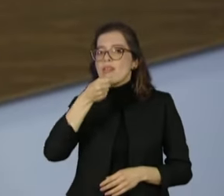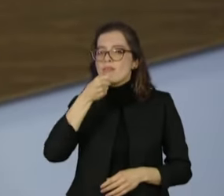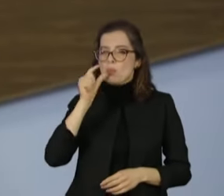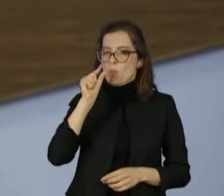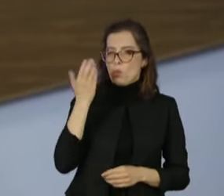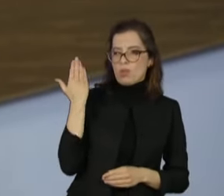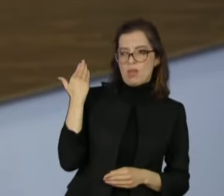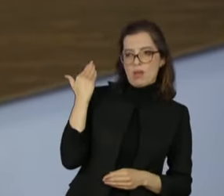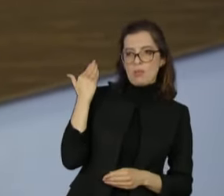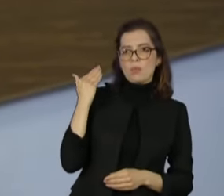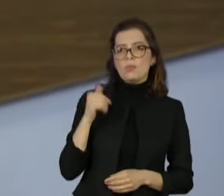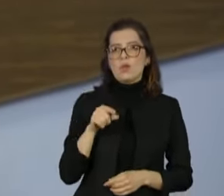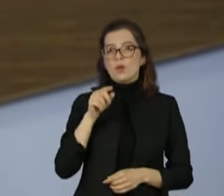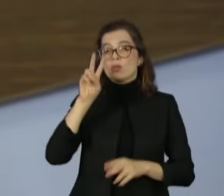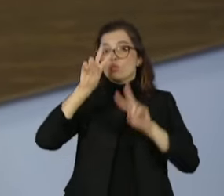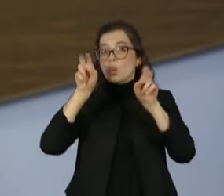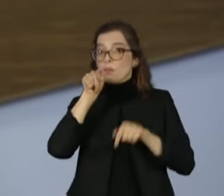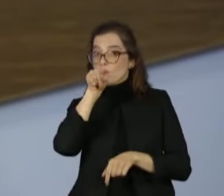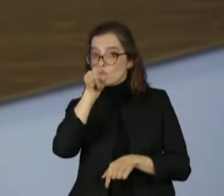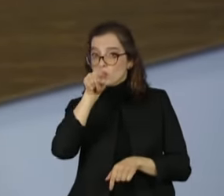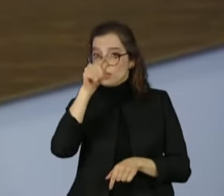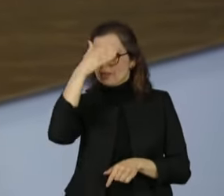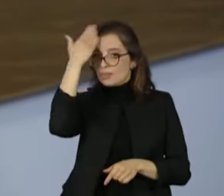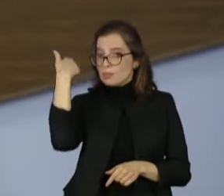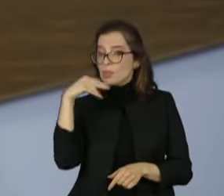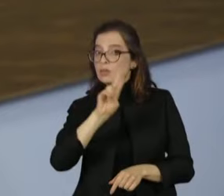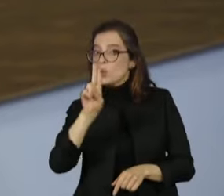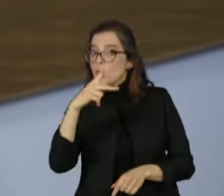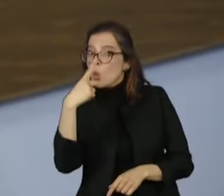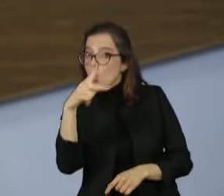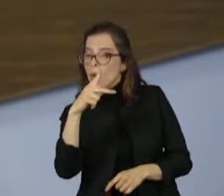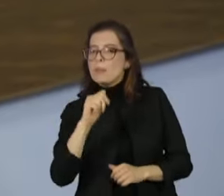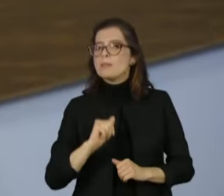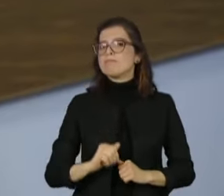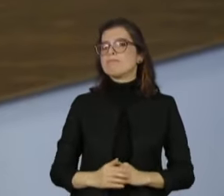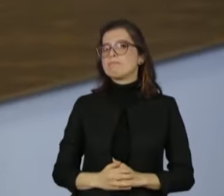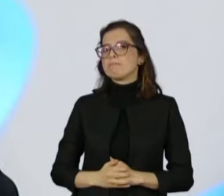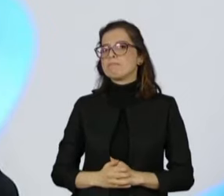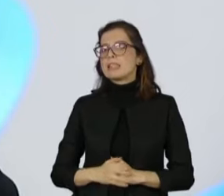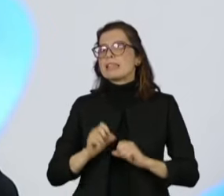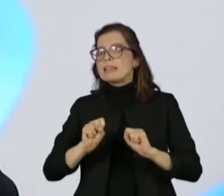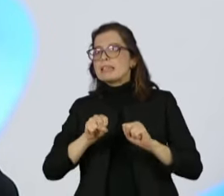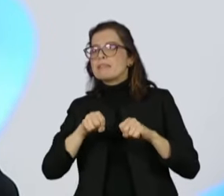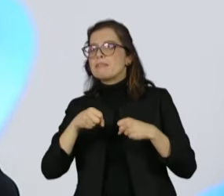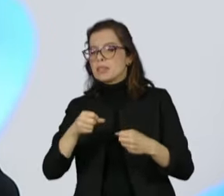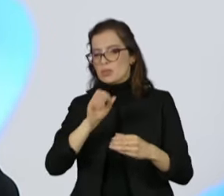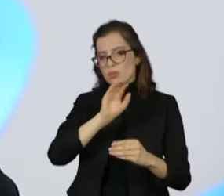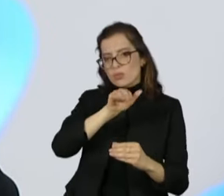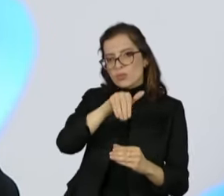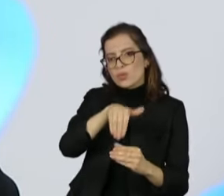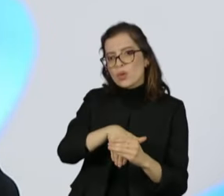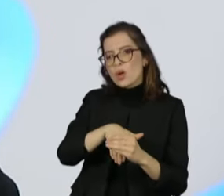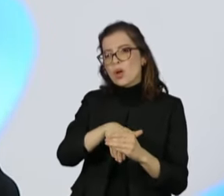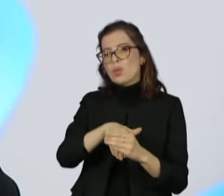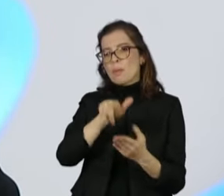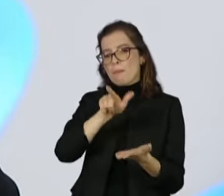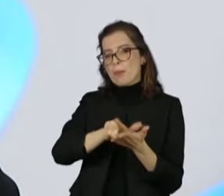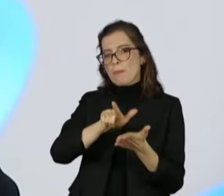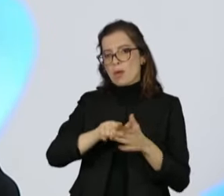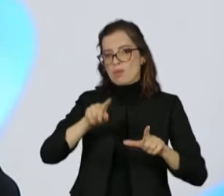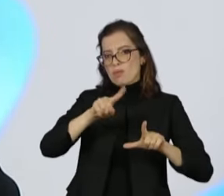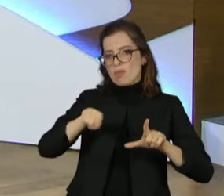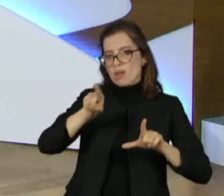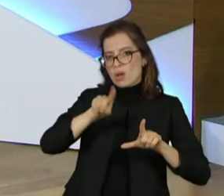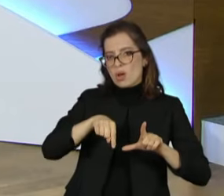o seu nome, dizendo que a senhora, como ele, já defendeu o voto impresso e já levantou dúvidas sobre a